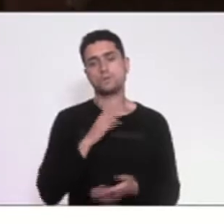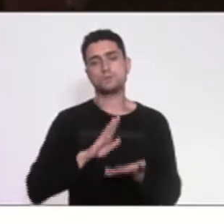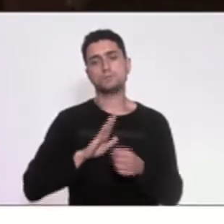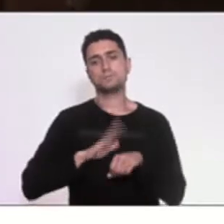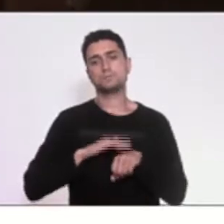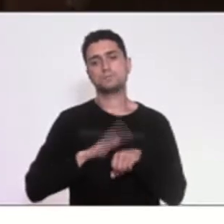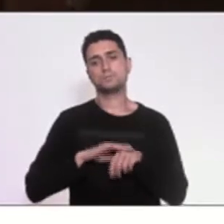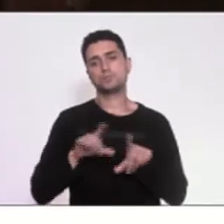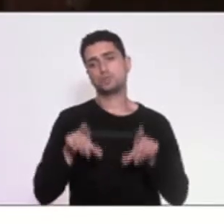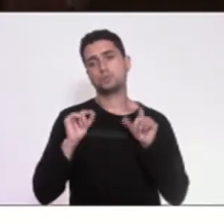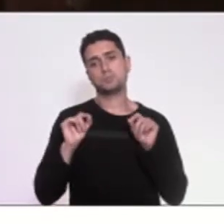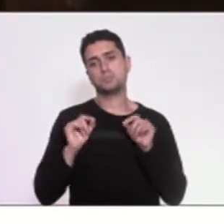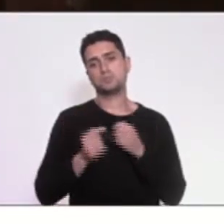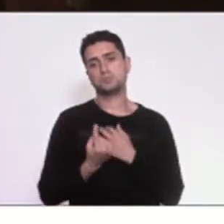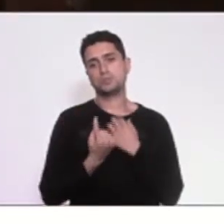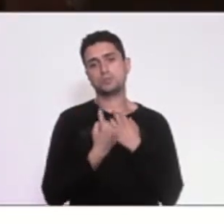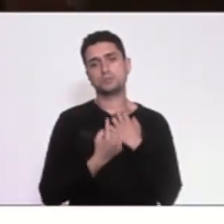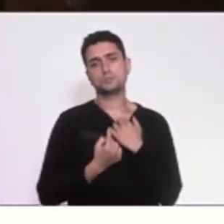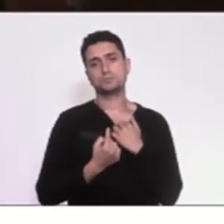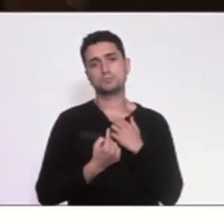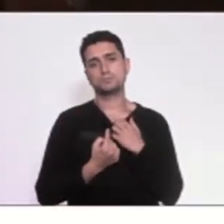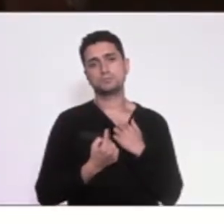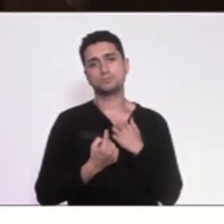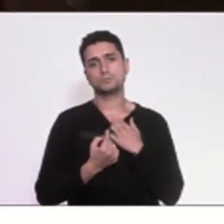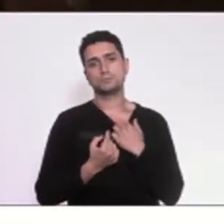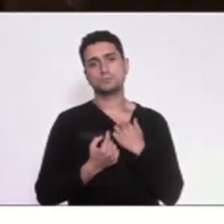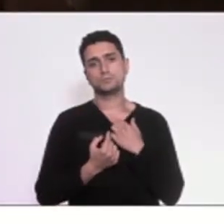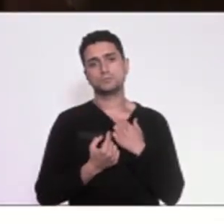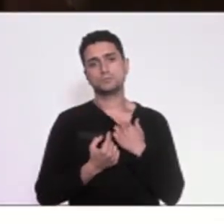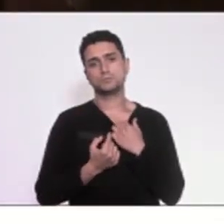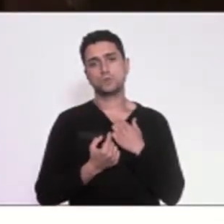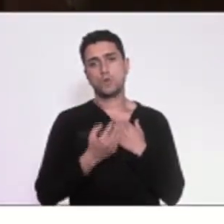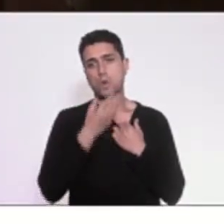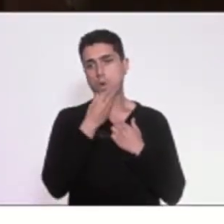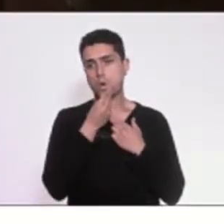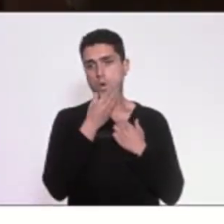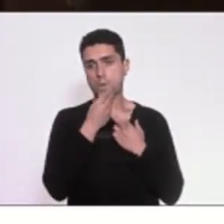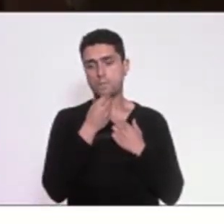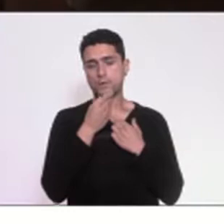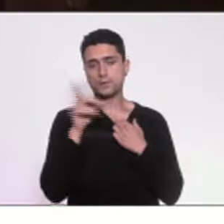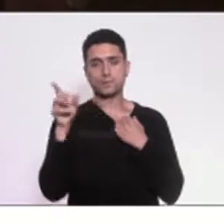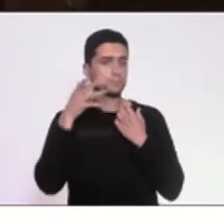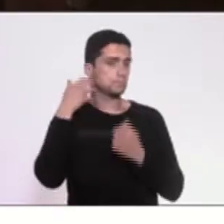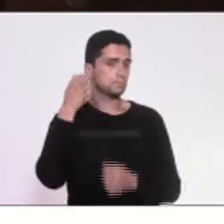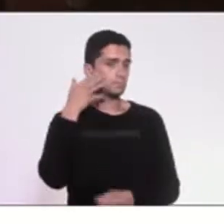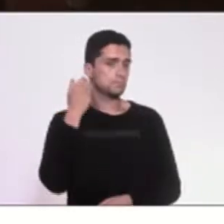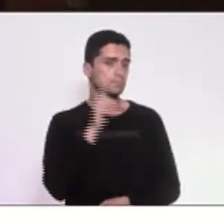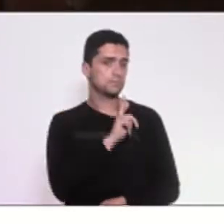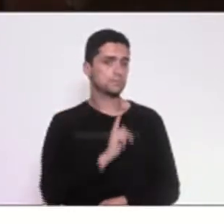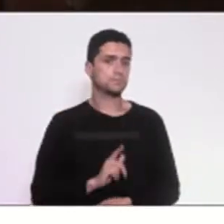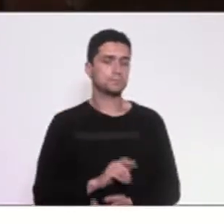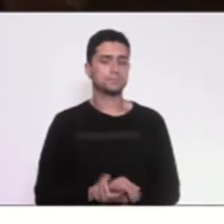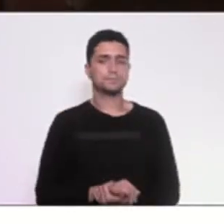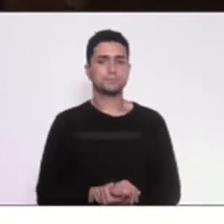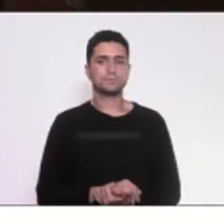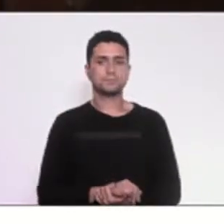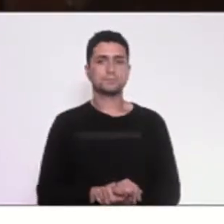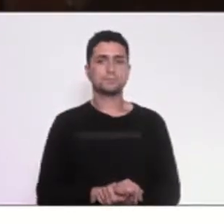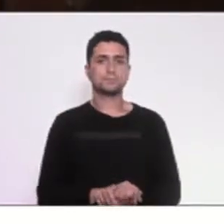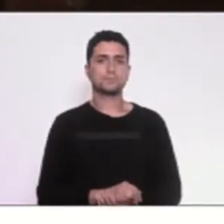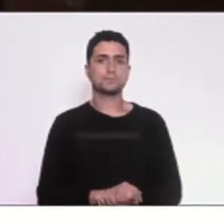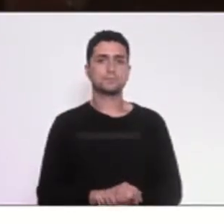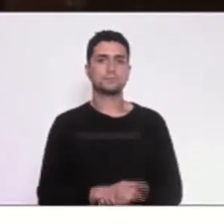por si só. Ele se arvorou da condição de